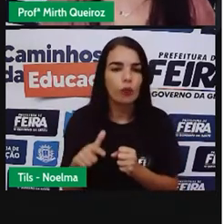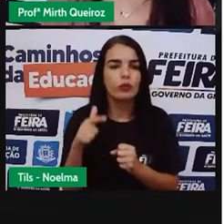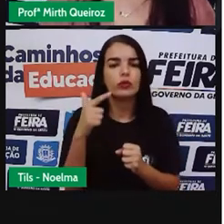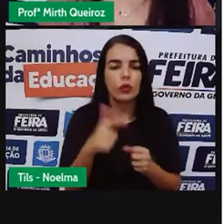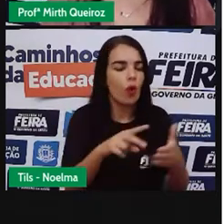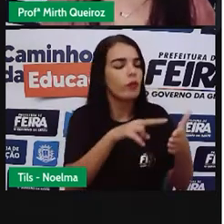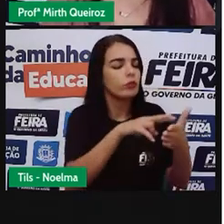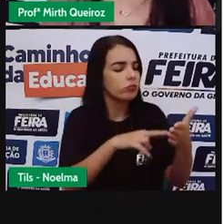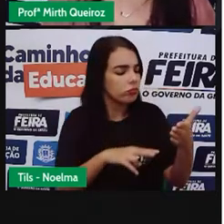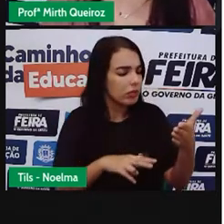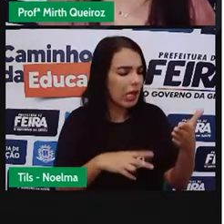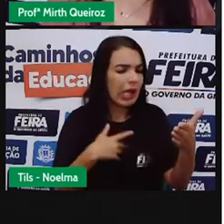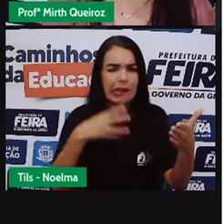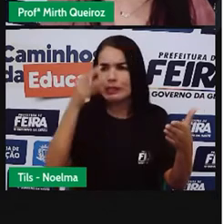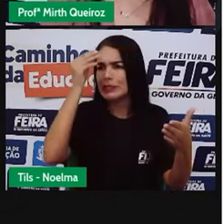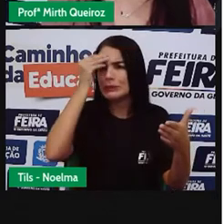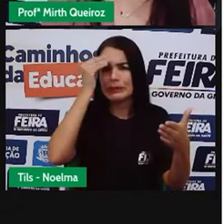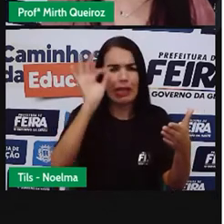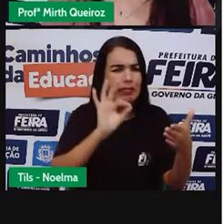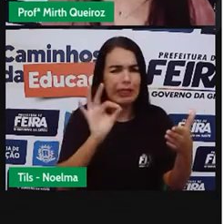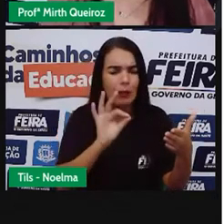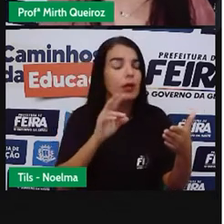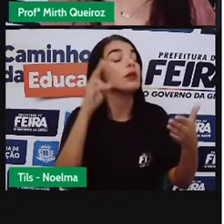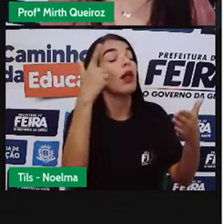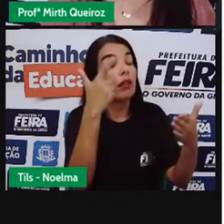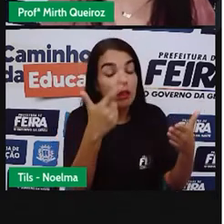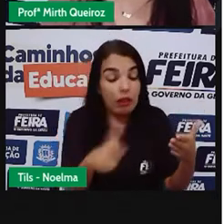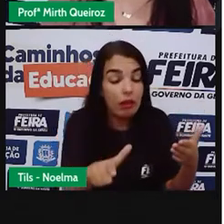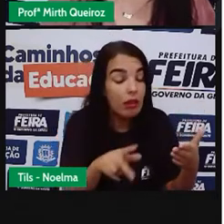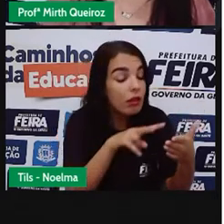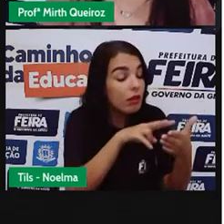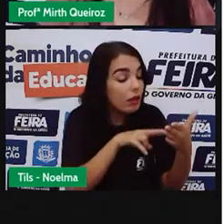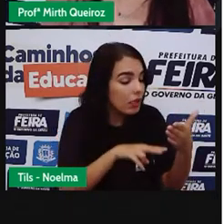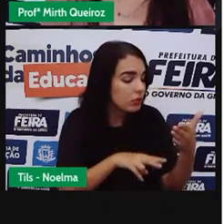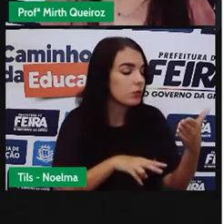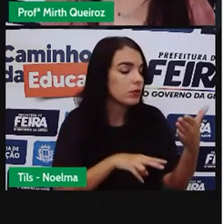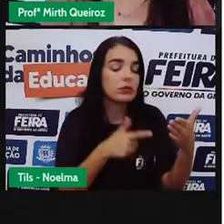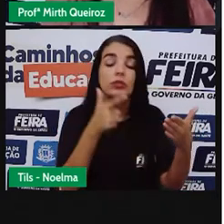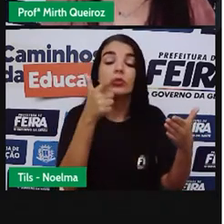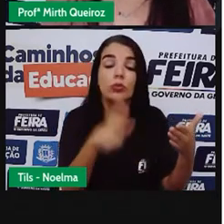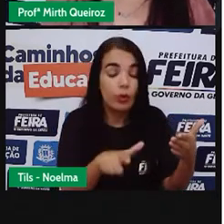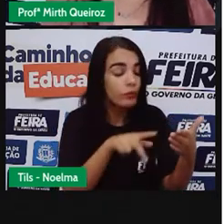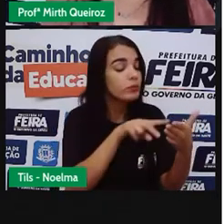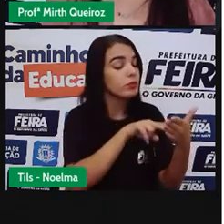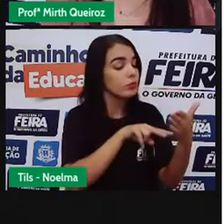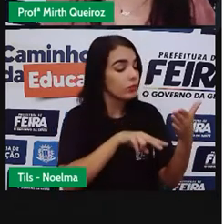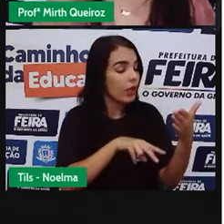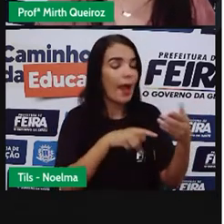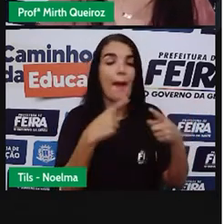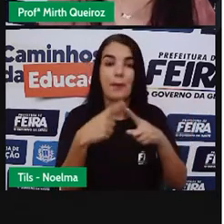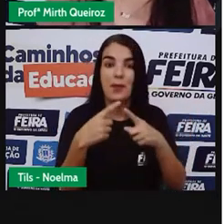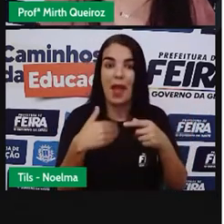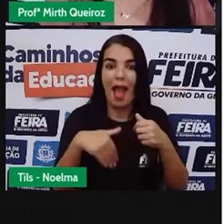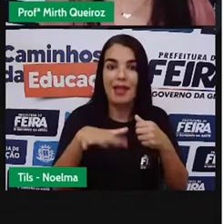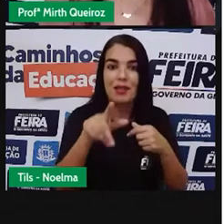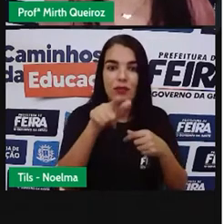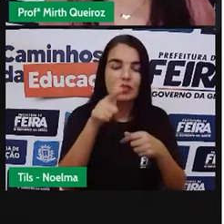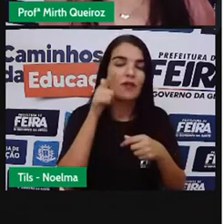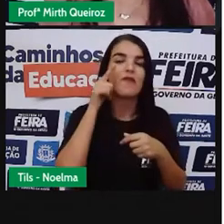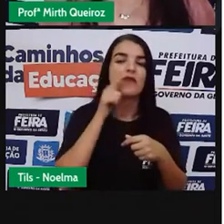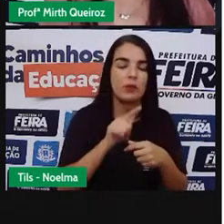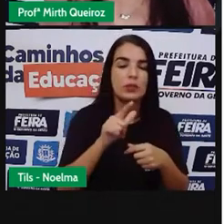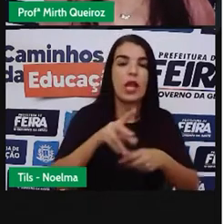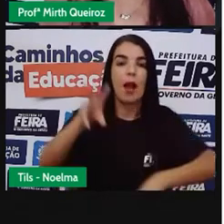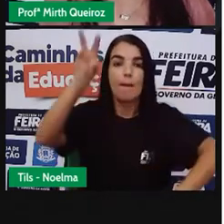essa parte do texto, não. Porque isso pode ser importante para que você entenda algo mais à frente. Então, volte ao texto